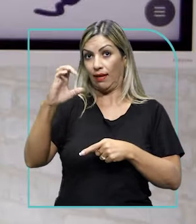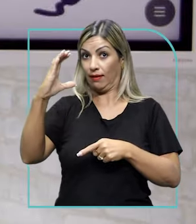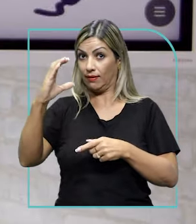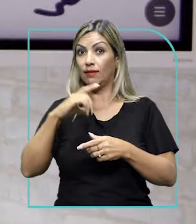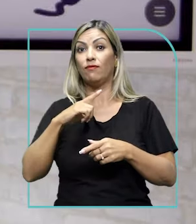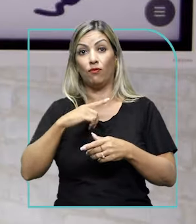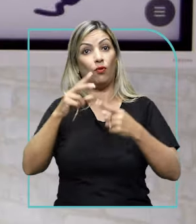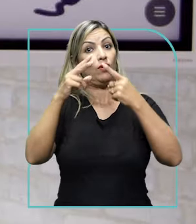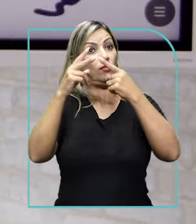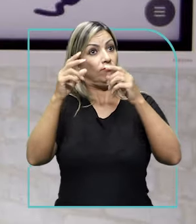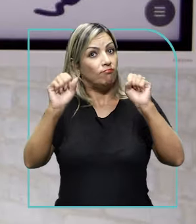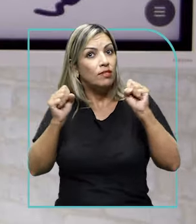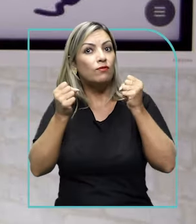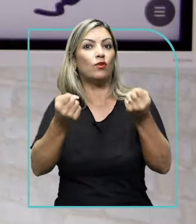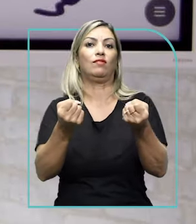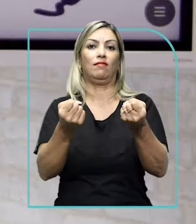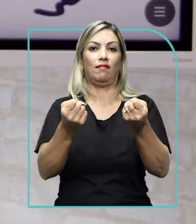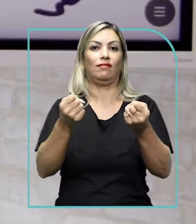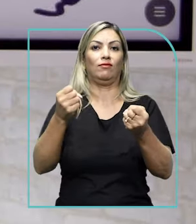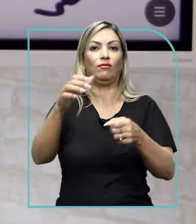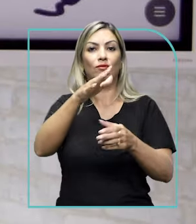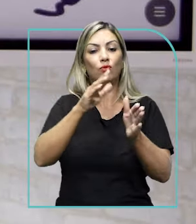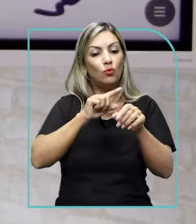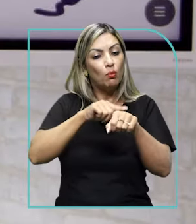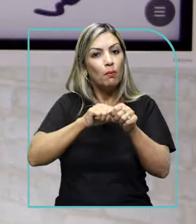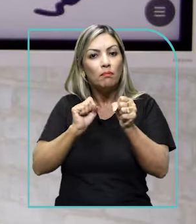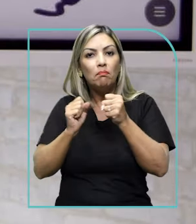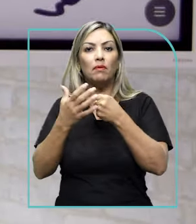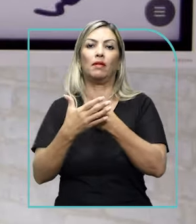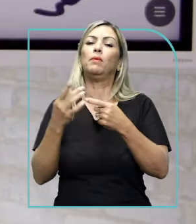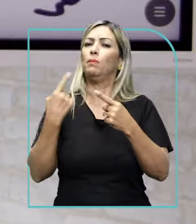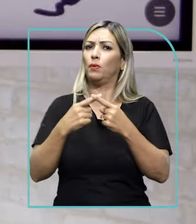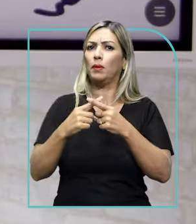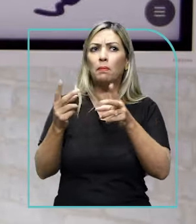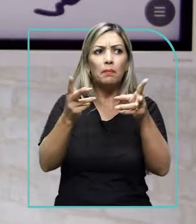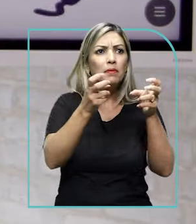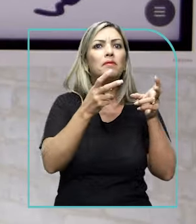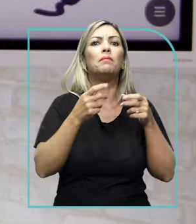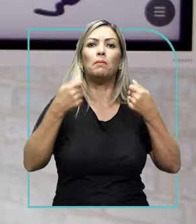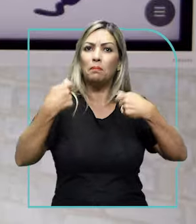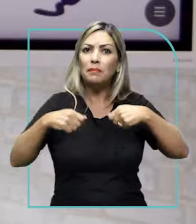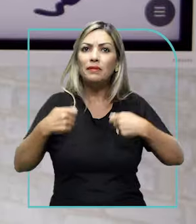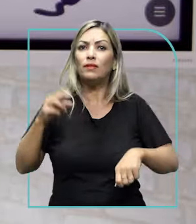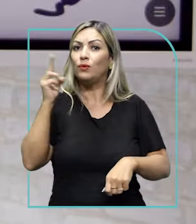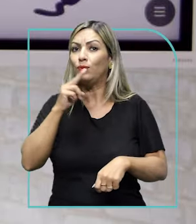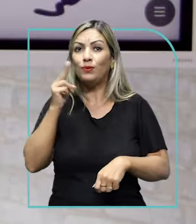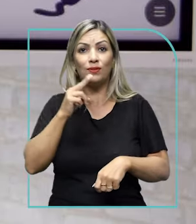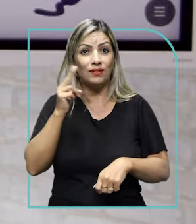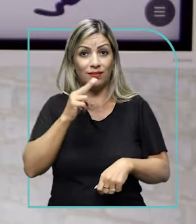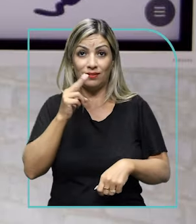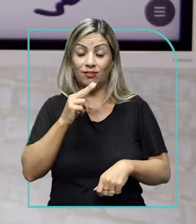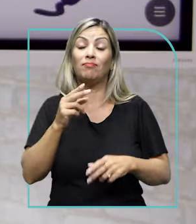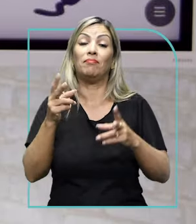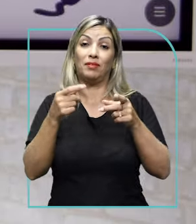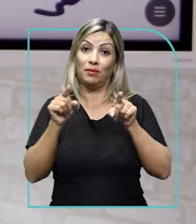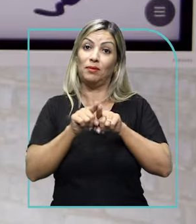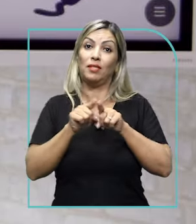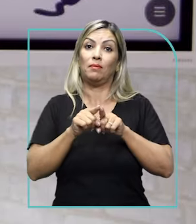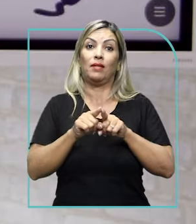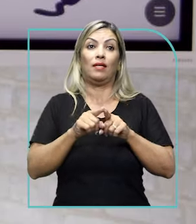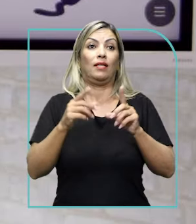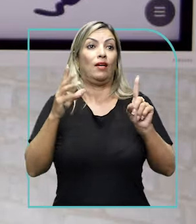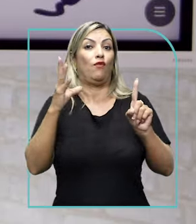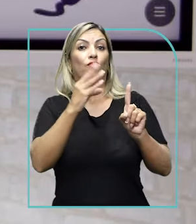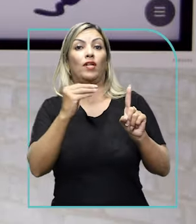foi reforçado na pandemia. Por quê? Porque percebeu-se a necessidade, mas também percebeu-se a